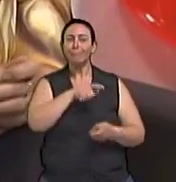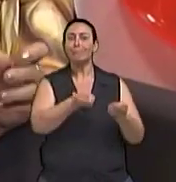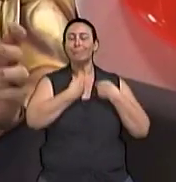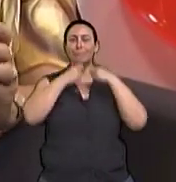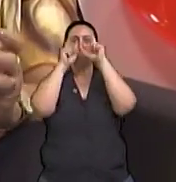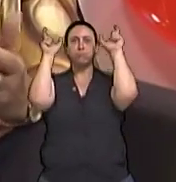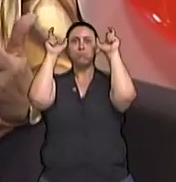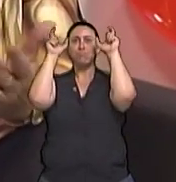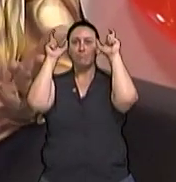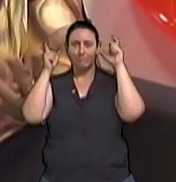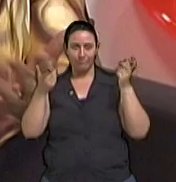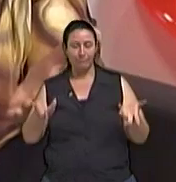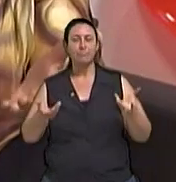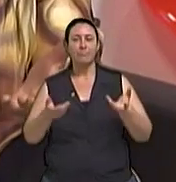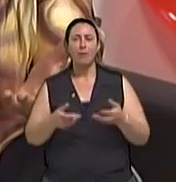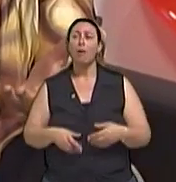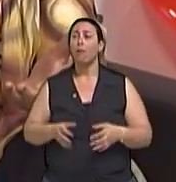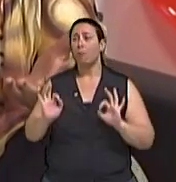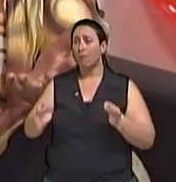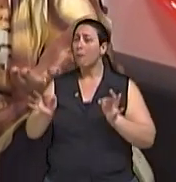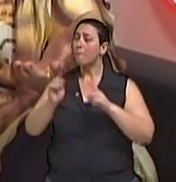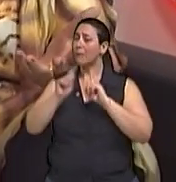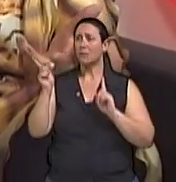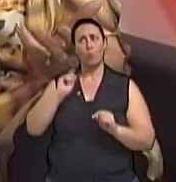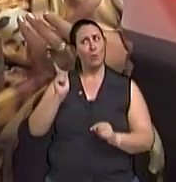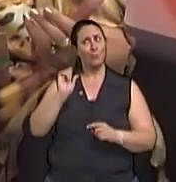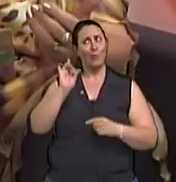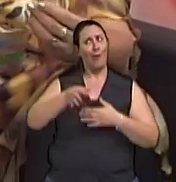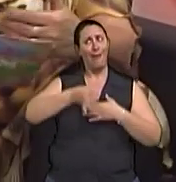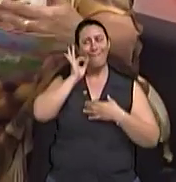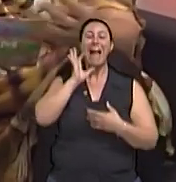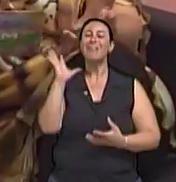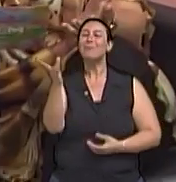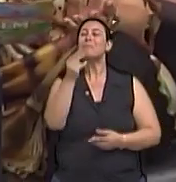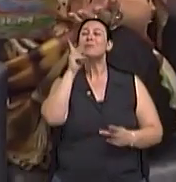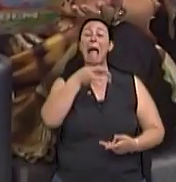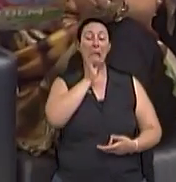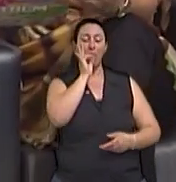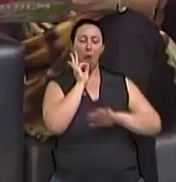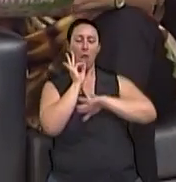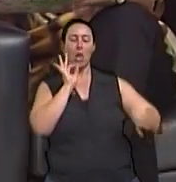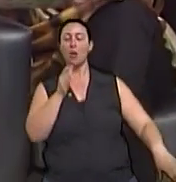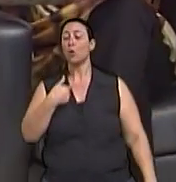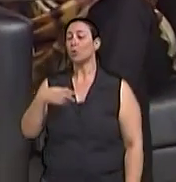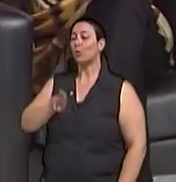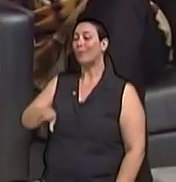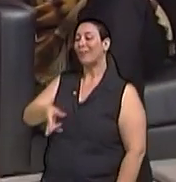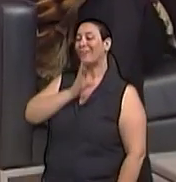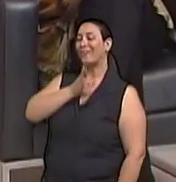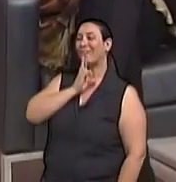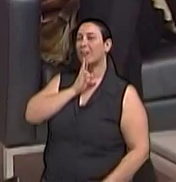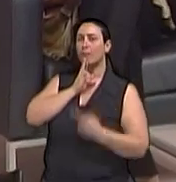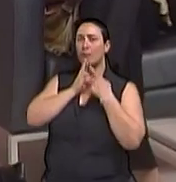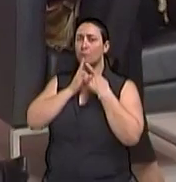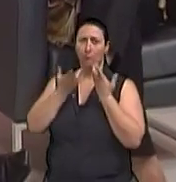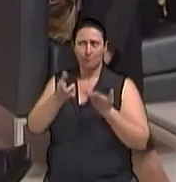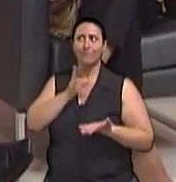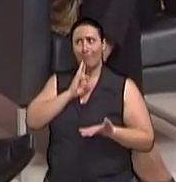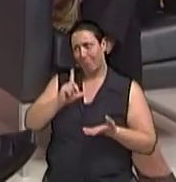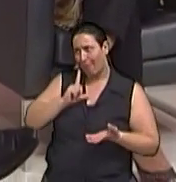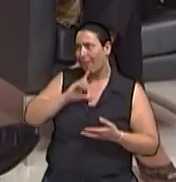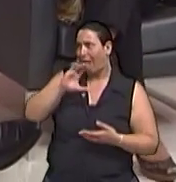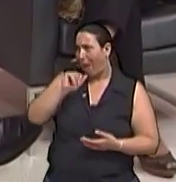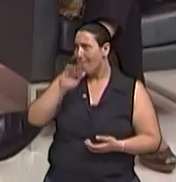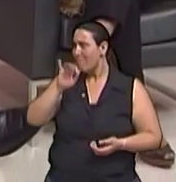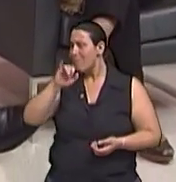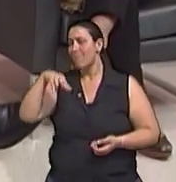atento porque não é só o café que tem cafeína, né? Porque normalmente você se para de tomar café. Mas os refrigerantes têm, exatamente como o senhor está chamando